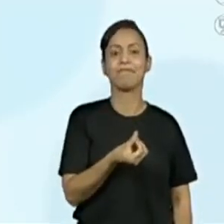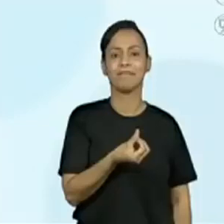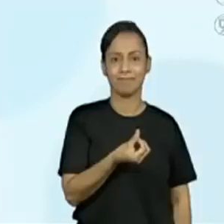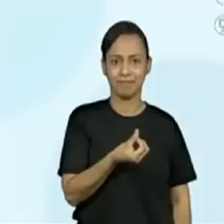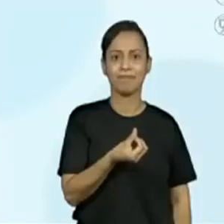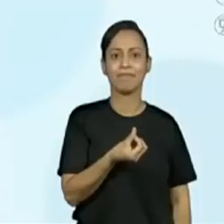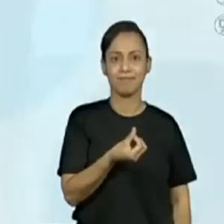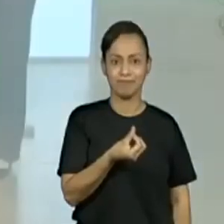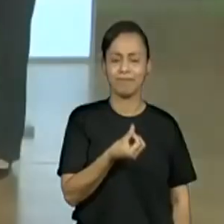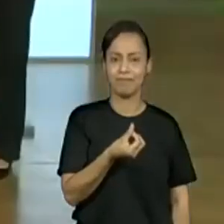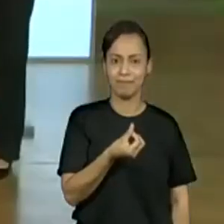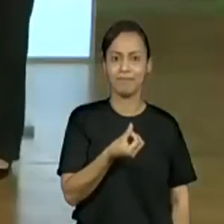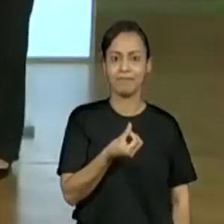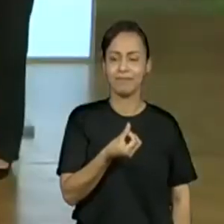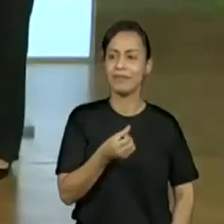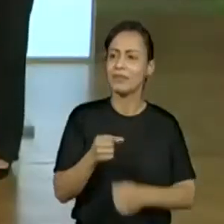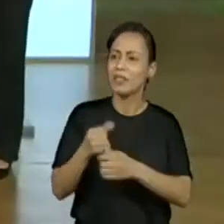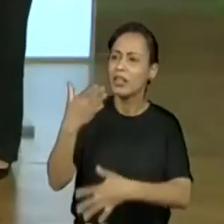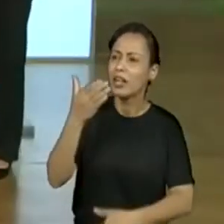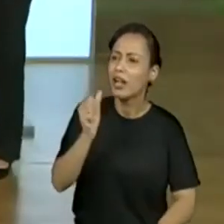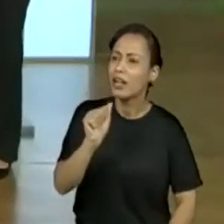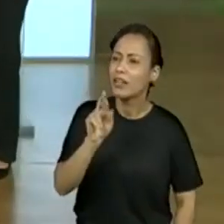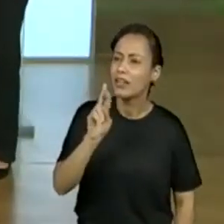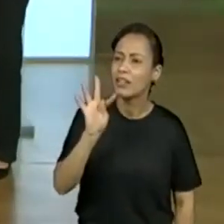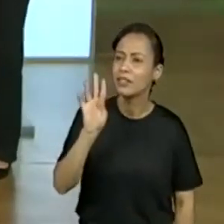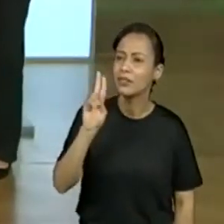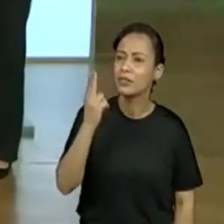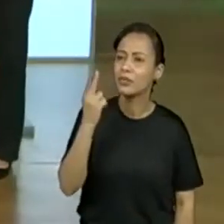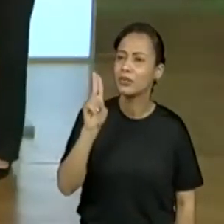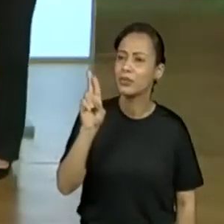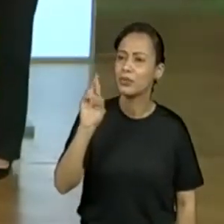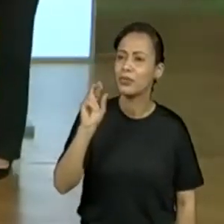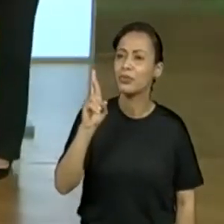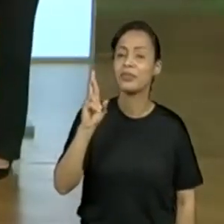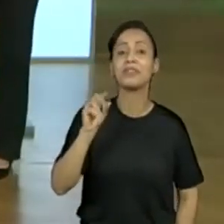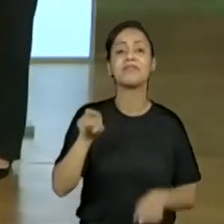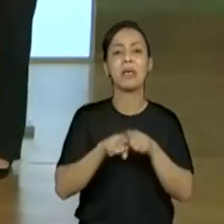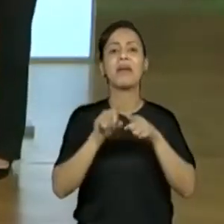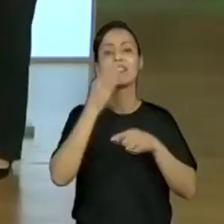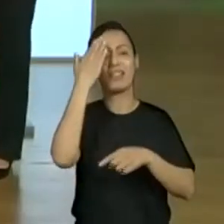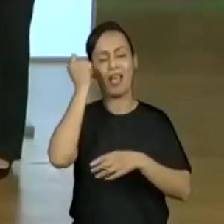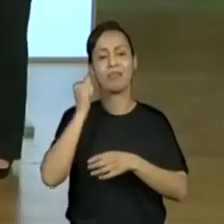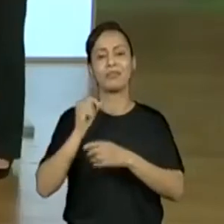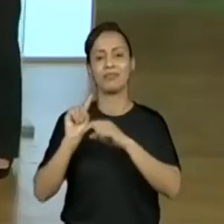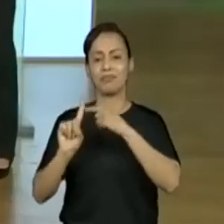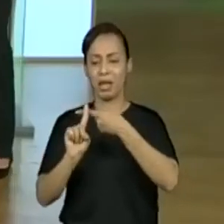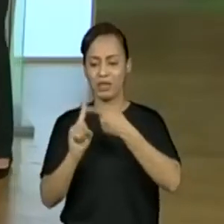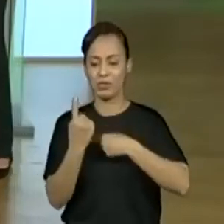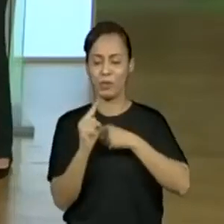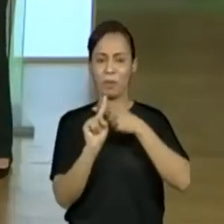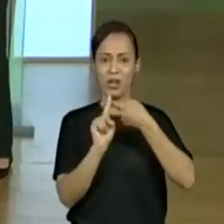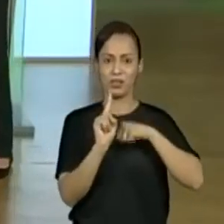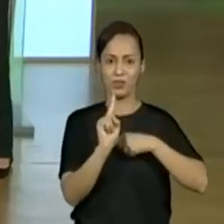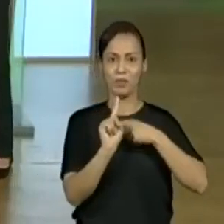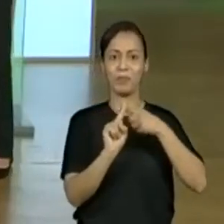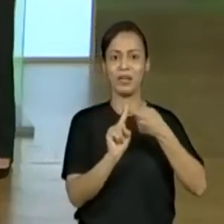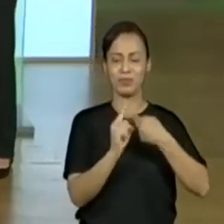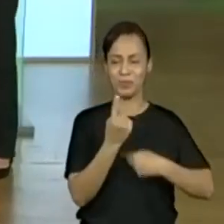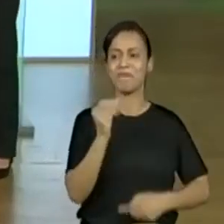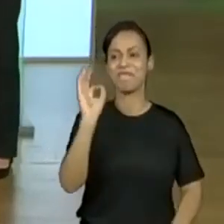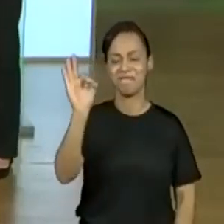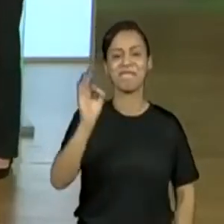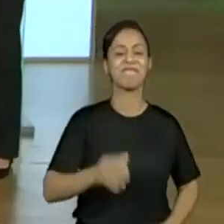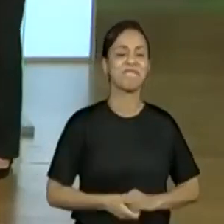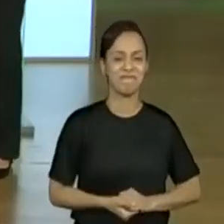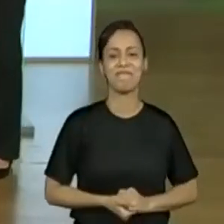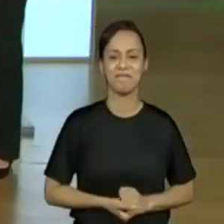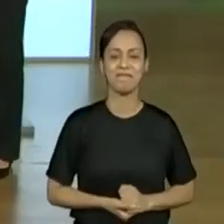participando. Isso mesmo. É a sequência de adição de 1. 6. Então, chegaremos aí no 6, não é mesmo? Chegamos ao 6. Muito bom. de 1 em 1.